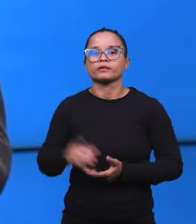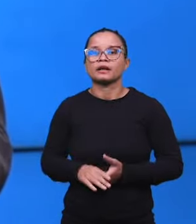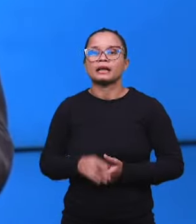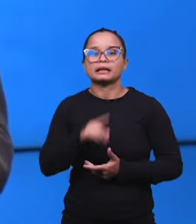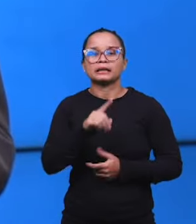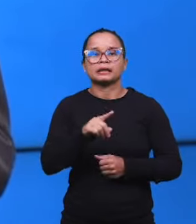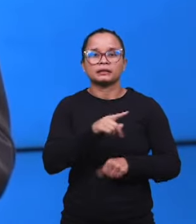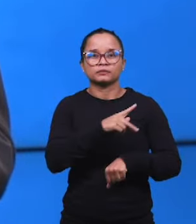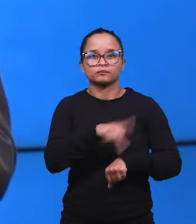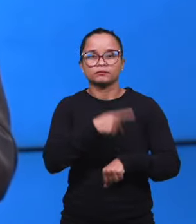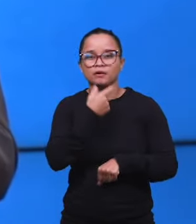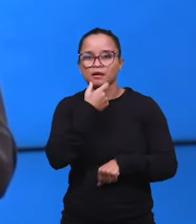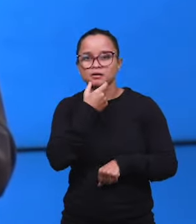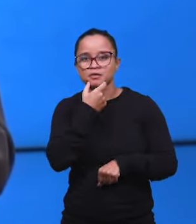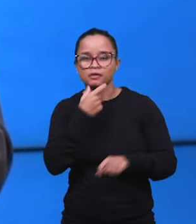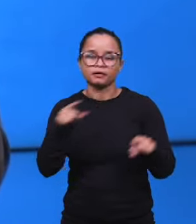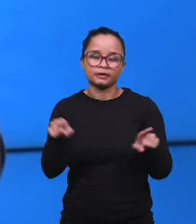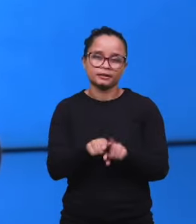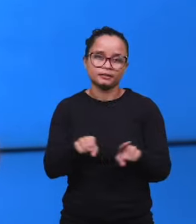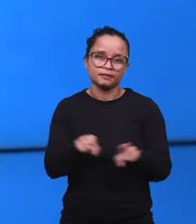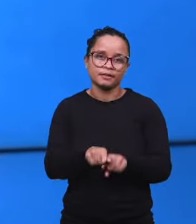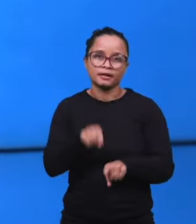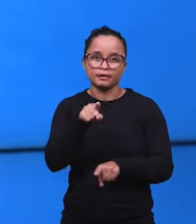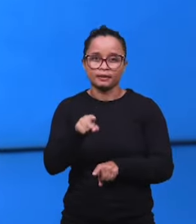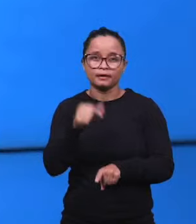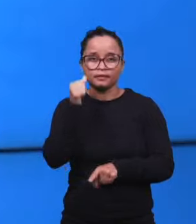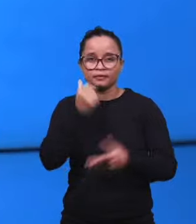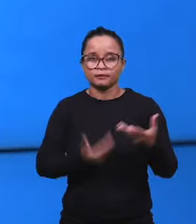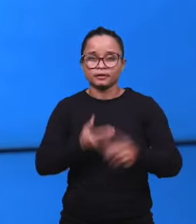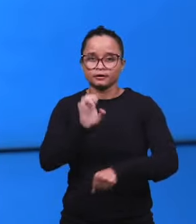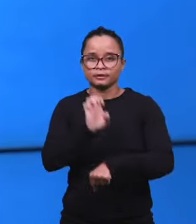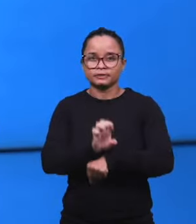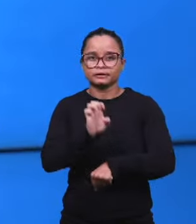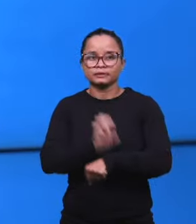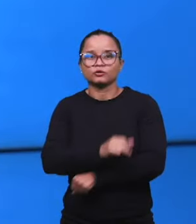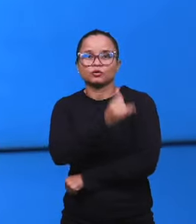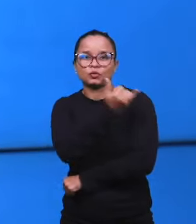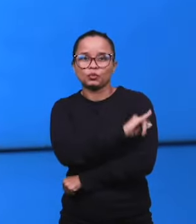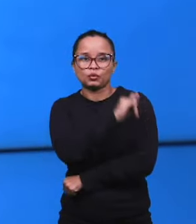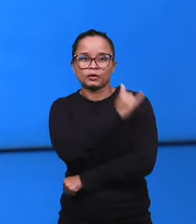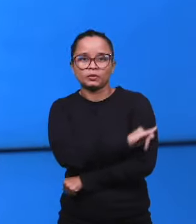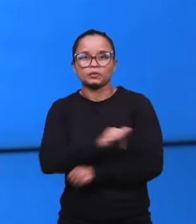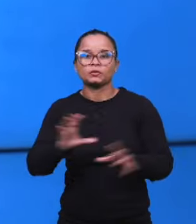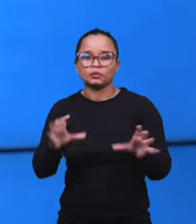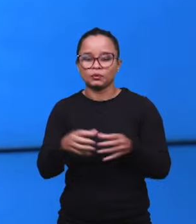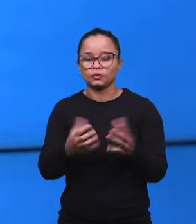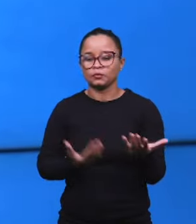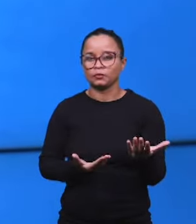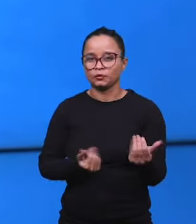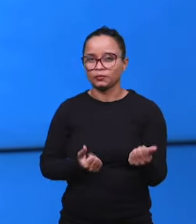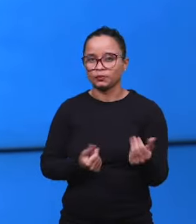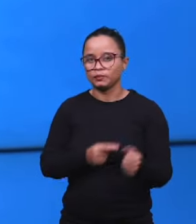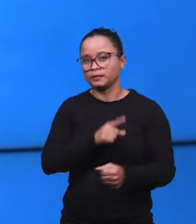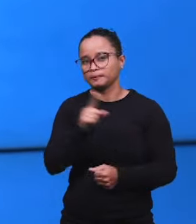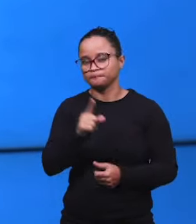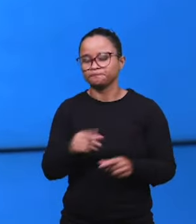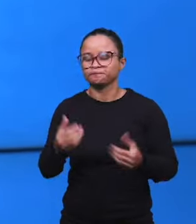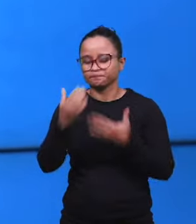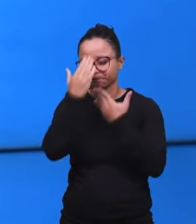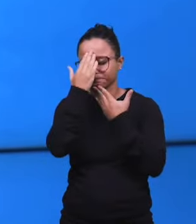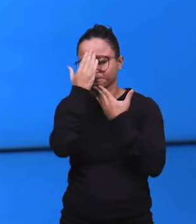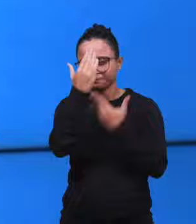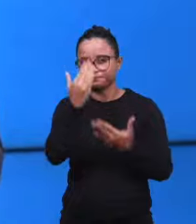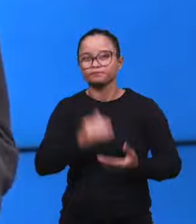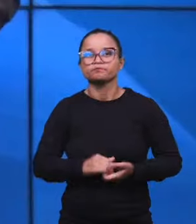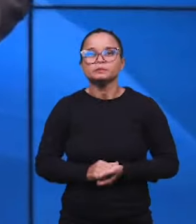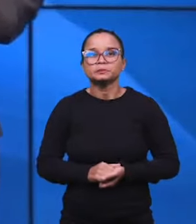lá de Oxford, na Inglaterra, e também do Rio de Janeiro, a Camila Santos, lá do grupo de jovens da nossa igreja em Barra Mansa.